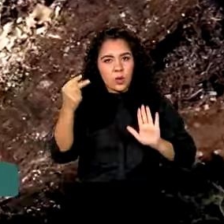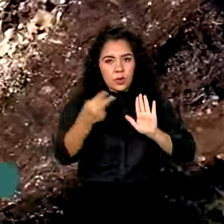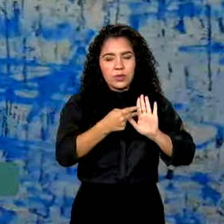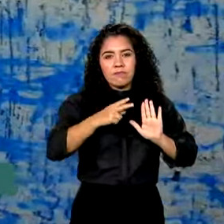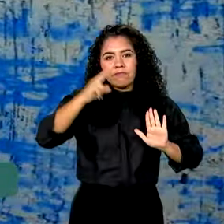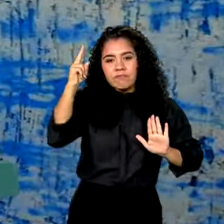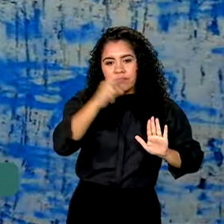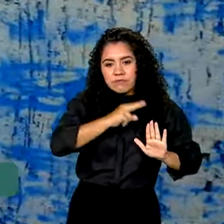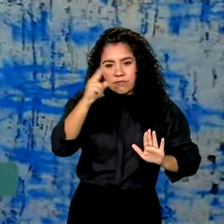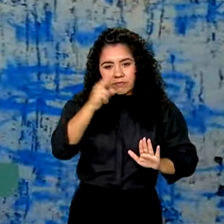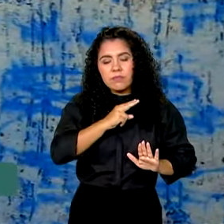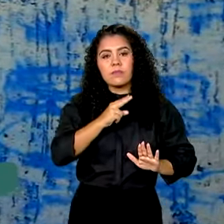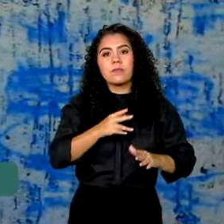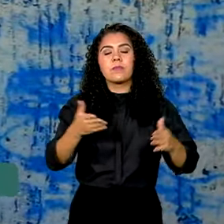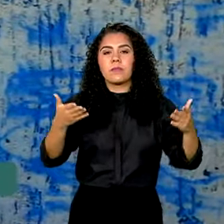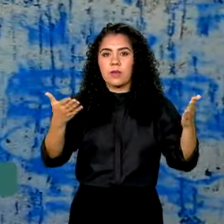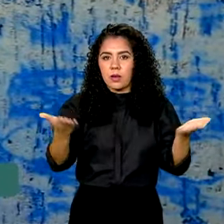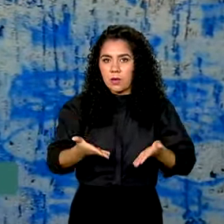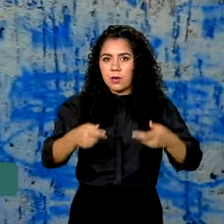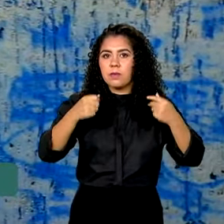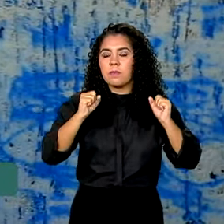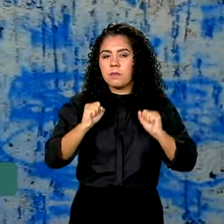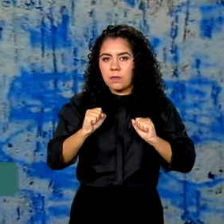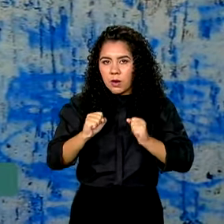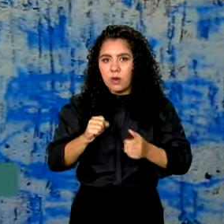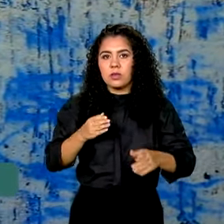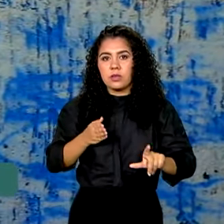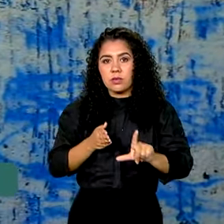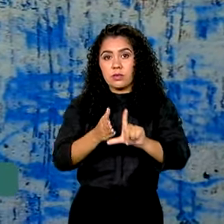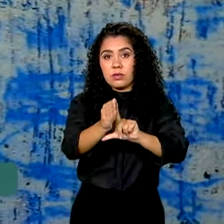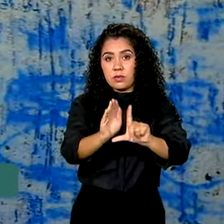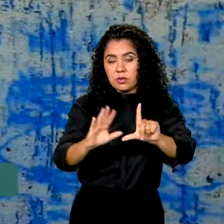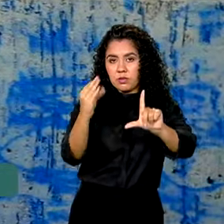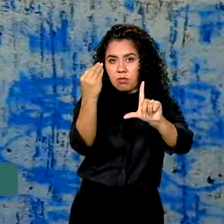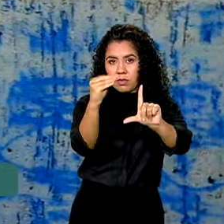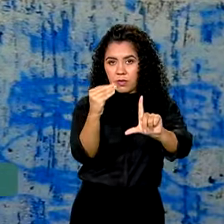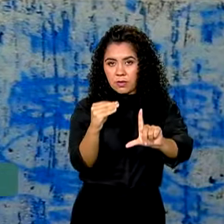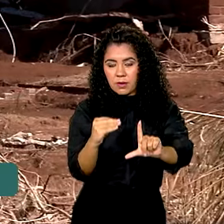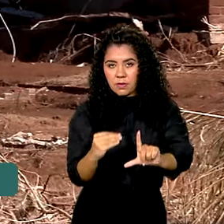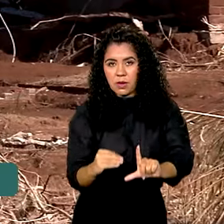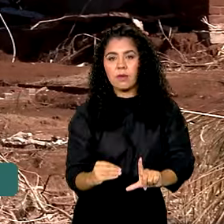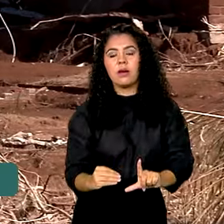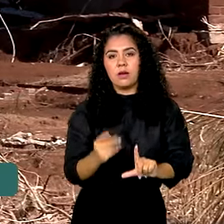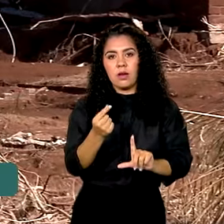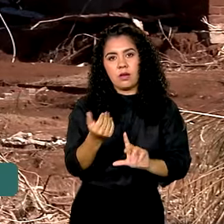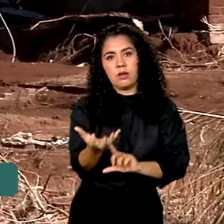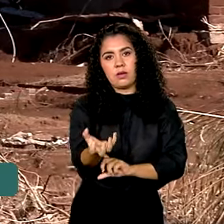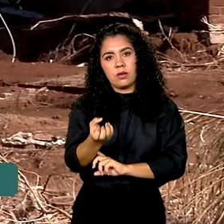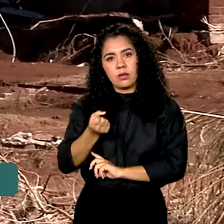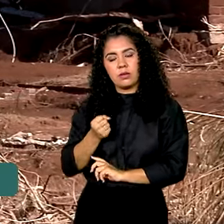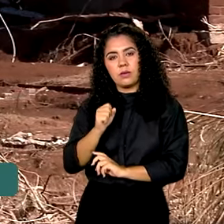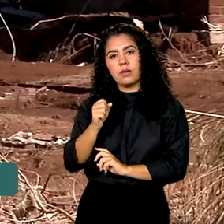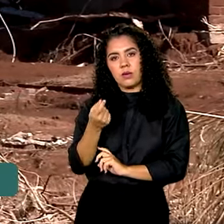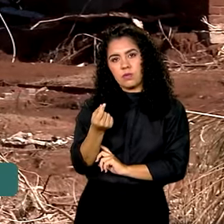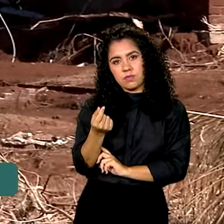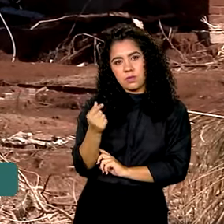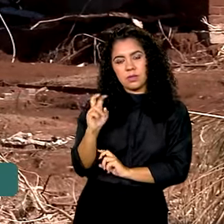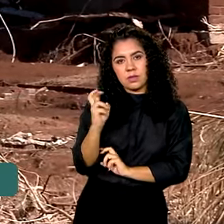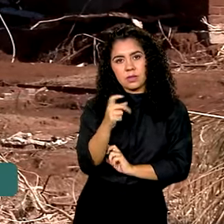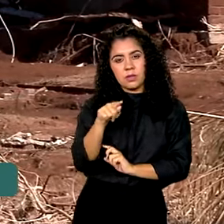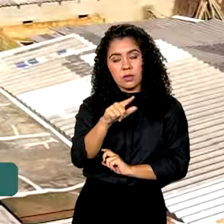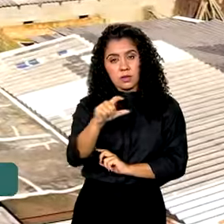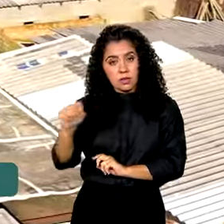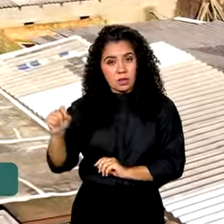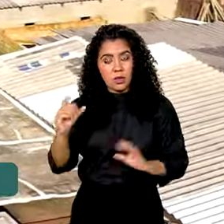federal e agora vão poder cadastrar as famílias desalojadas ou desabrigadas para receberem o benefício. Ao